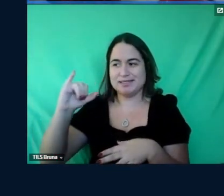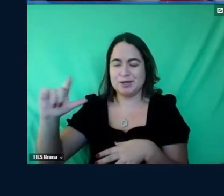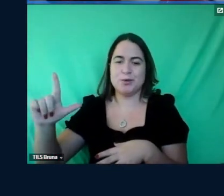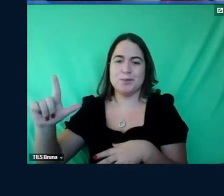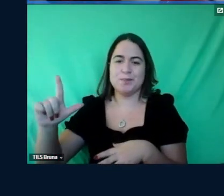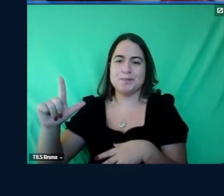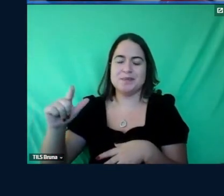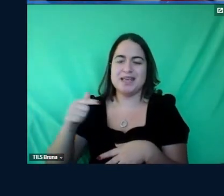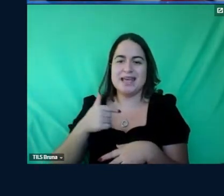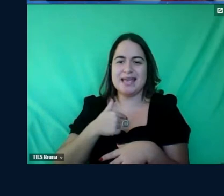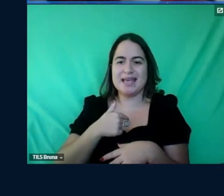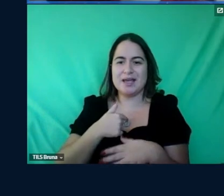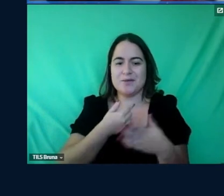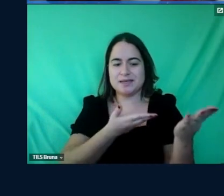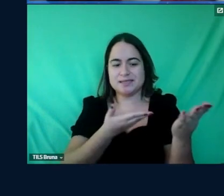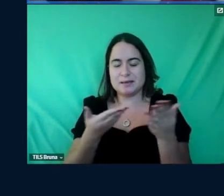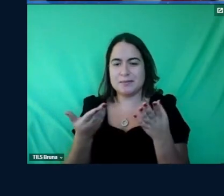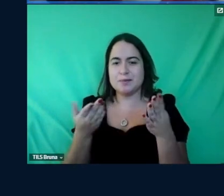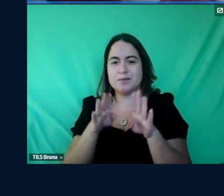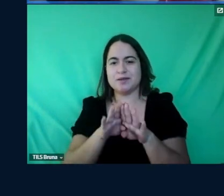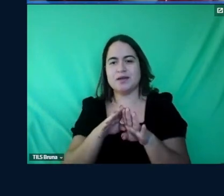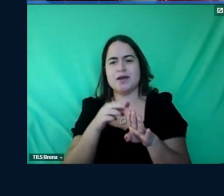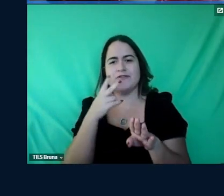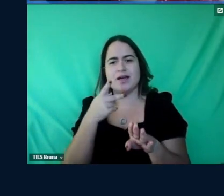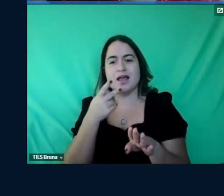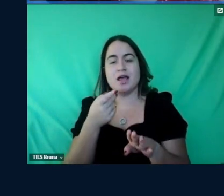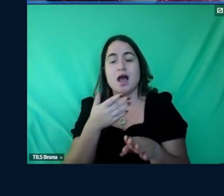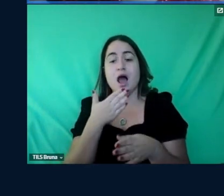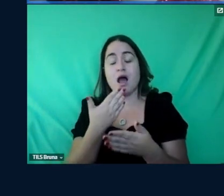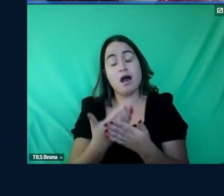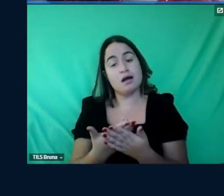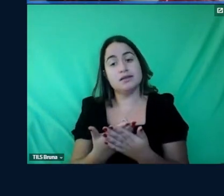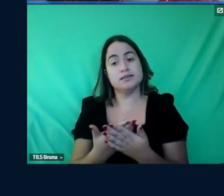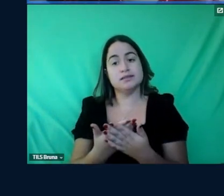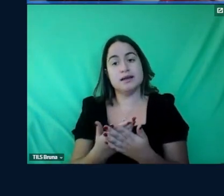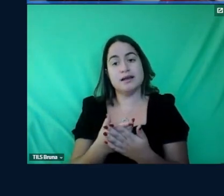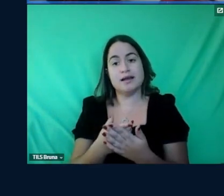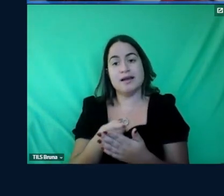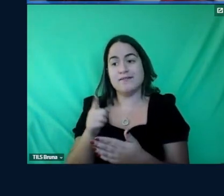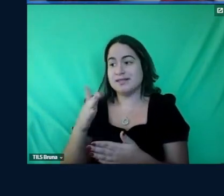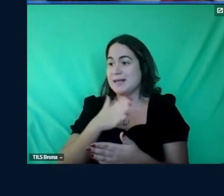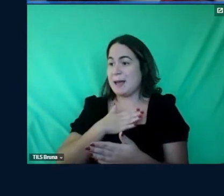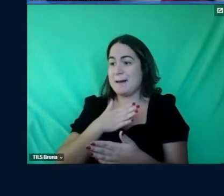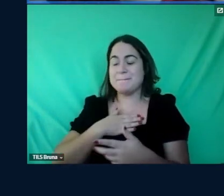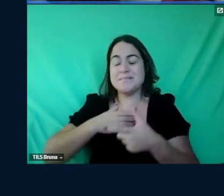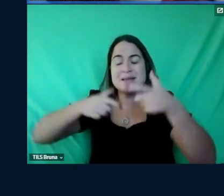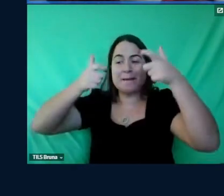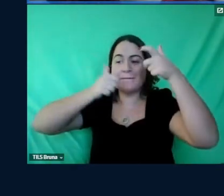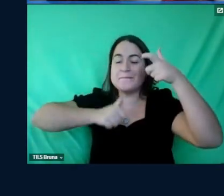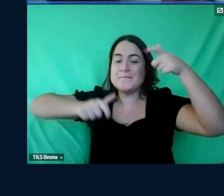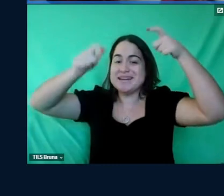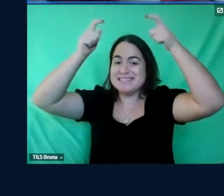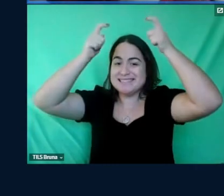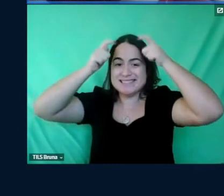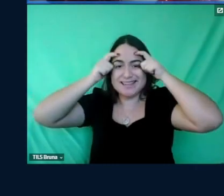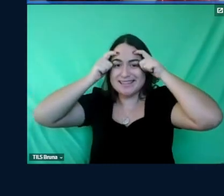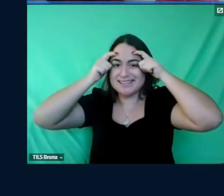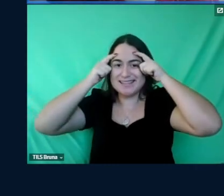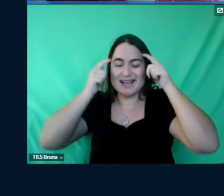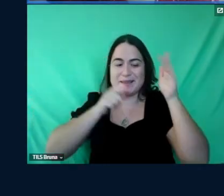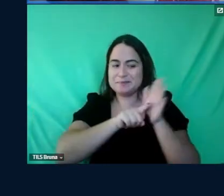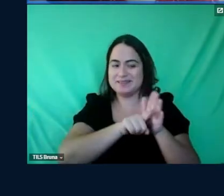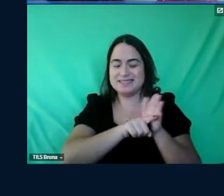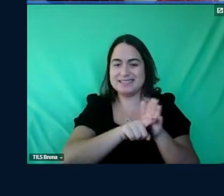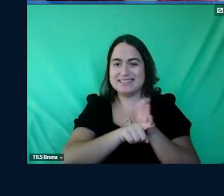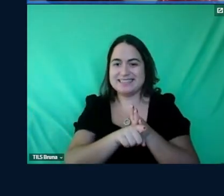recebi lá no portão e falei assim nossa você é a minha princesa participante de pesquisa e foi o